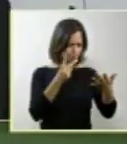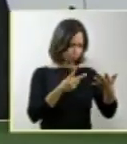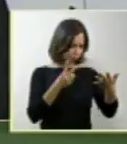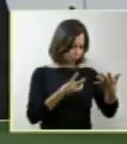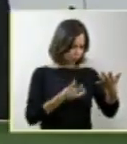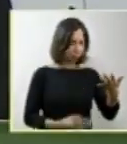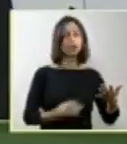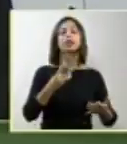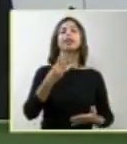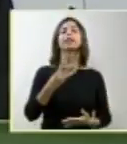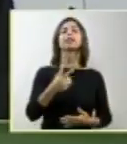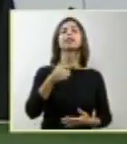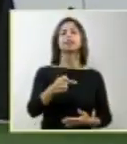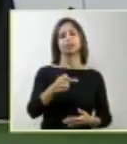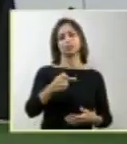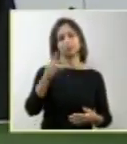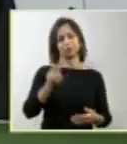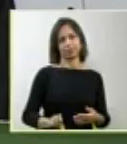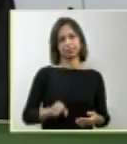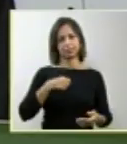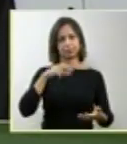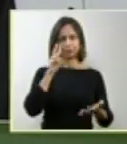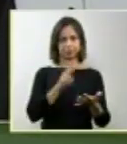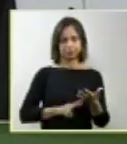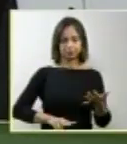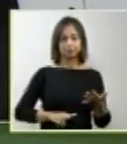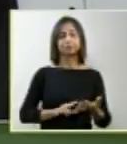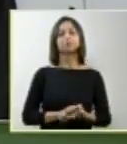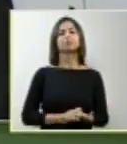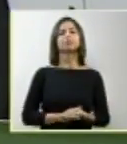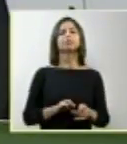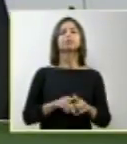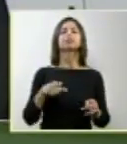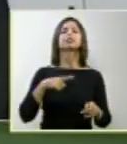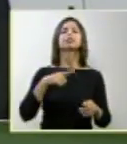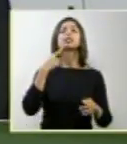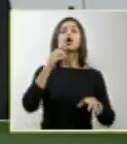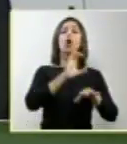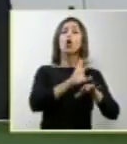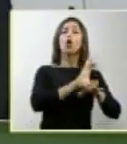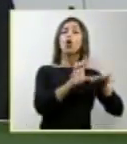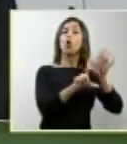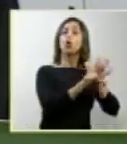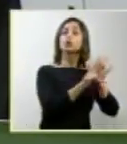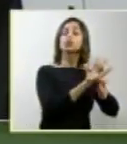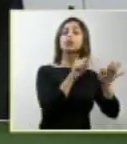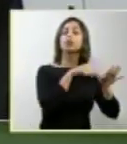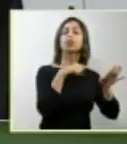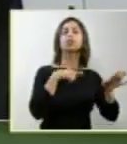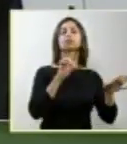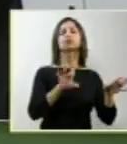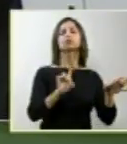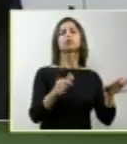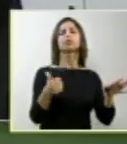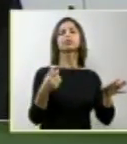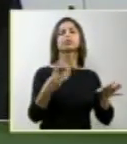disposições constitucionais transitórias, 13 vezes. Então, nós temos,